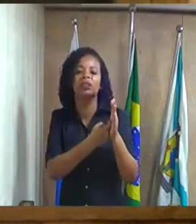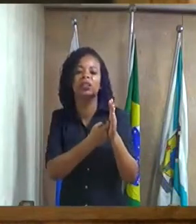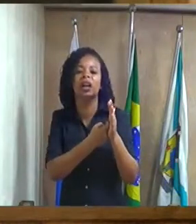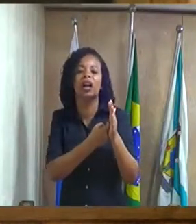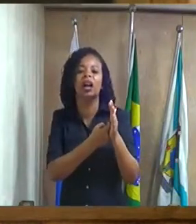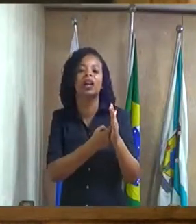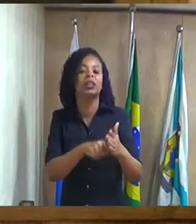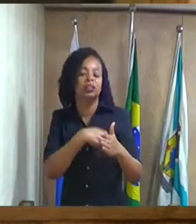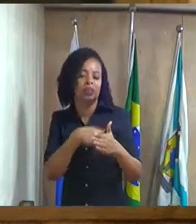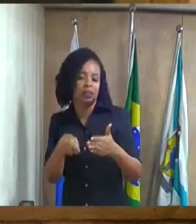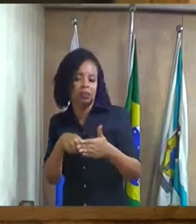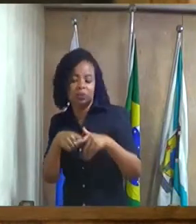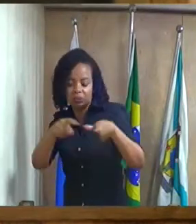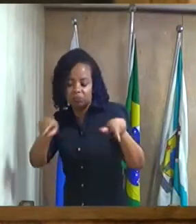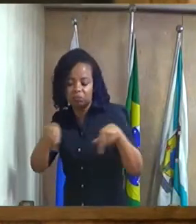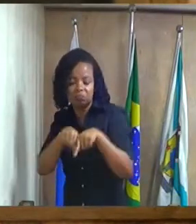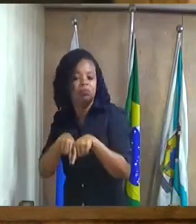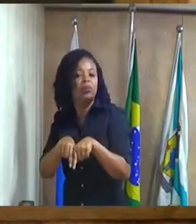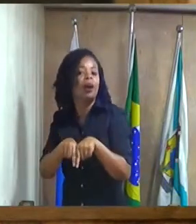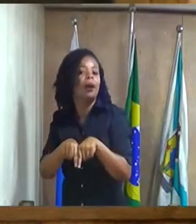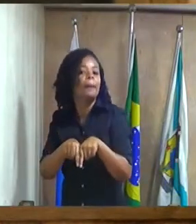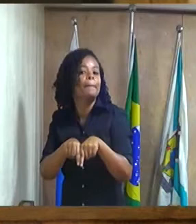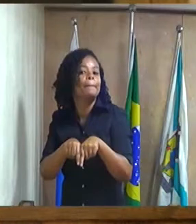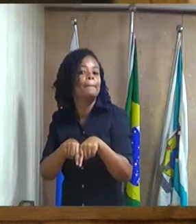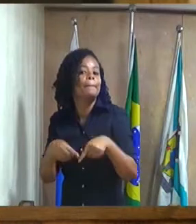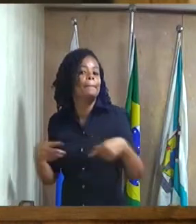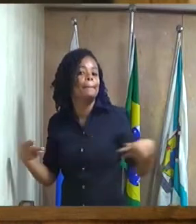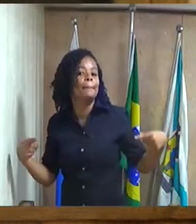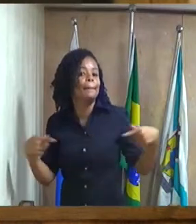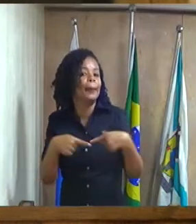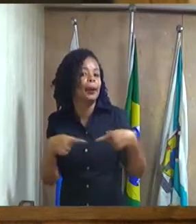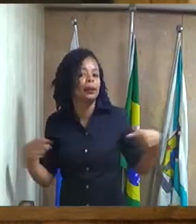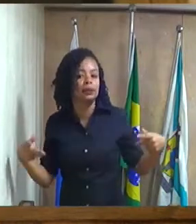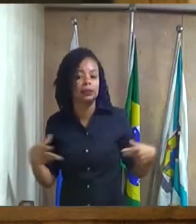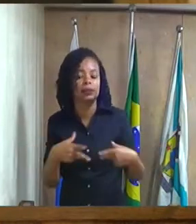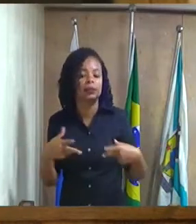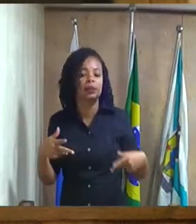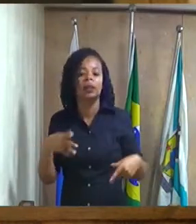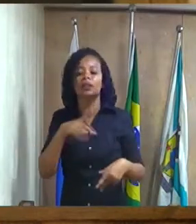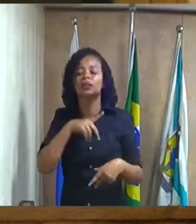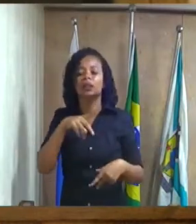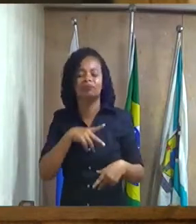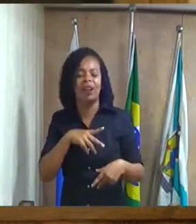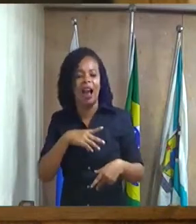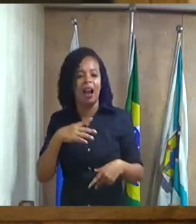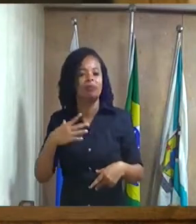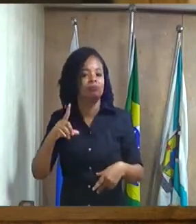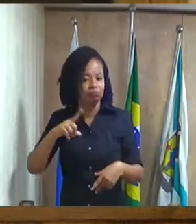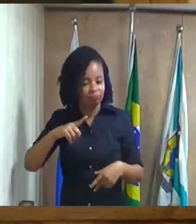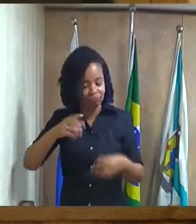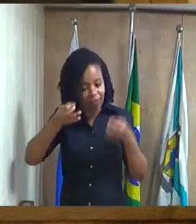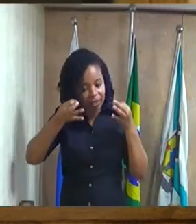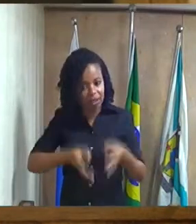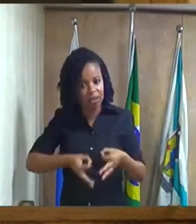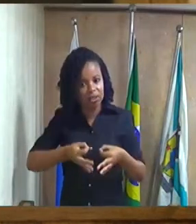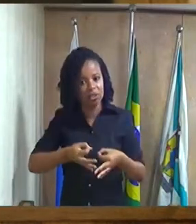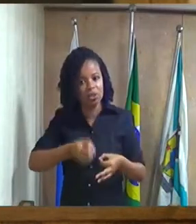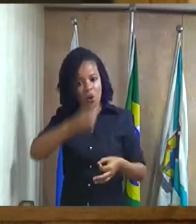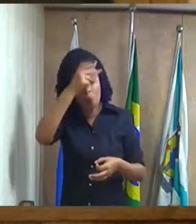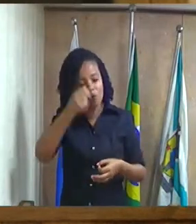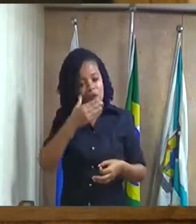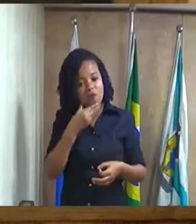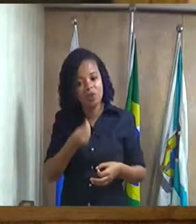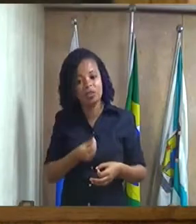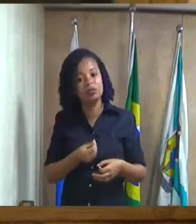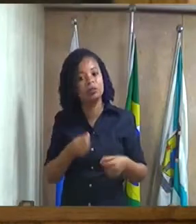a denúncia é séria e eu tenho certeza absoluta que o prefeito não compactua com isso aqui vossa excelência permite a